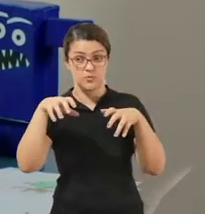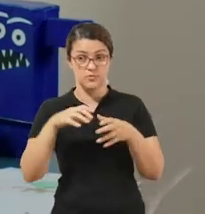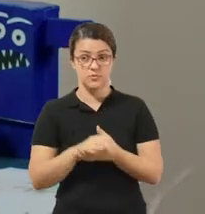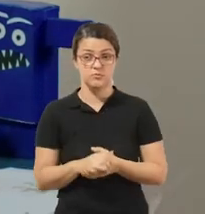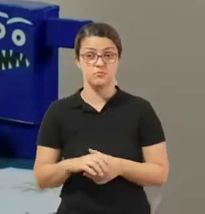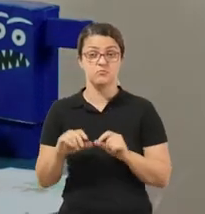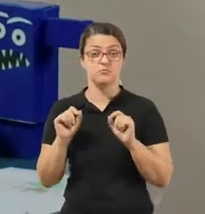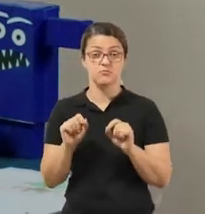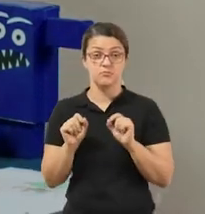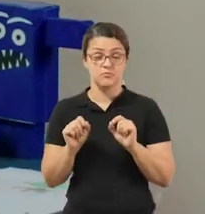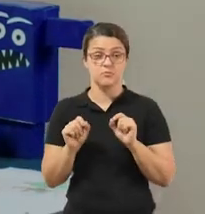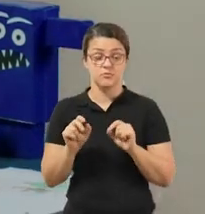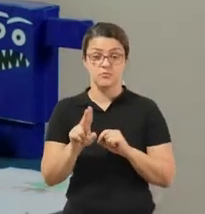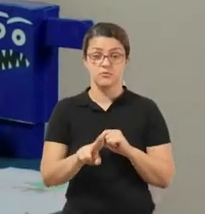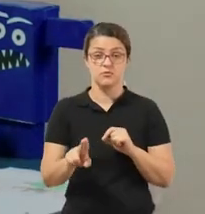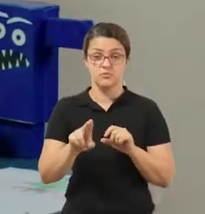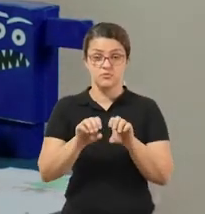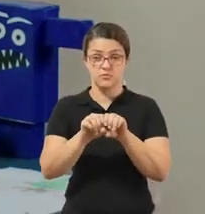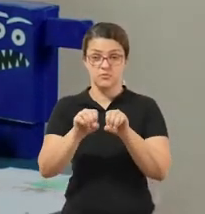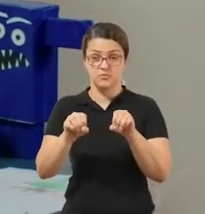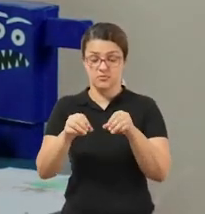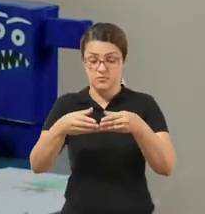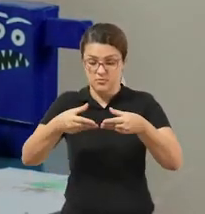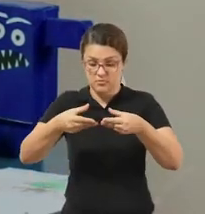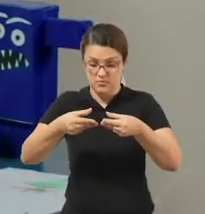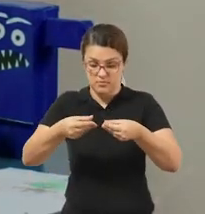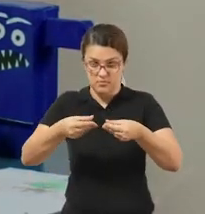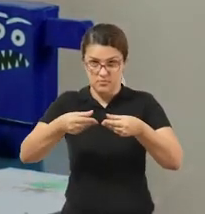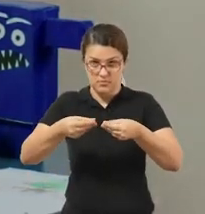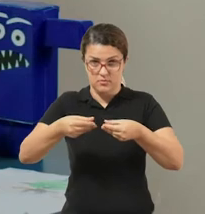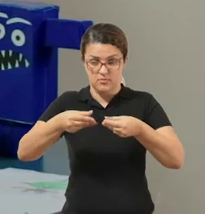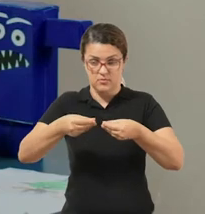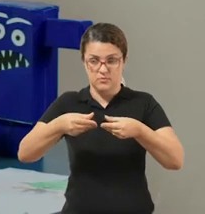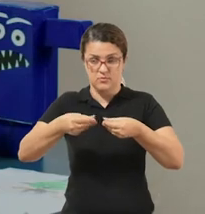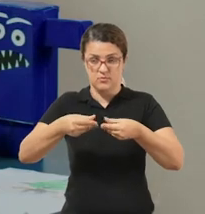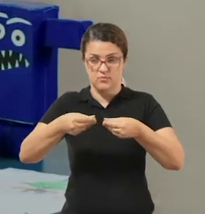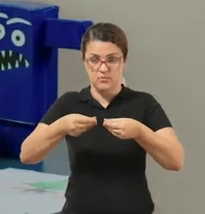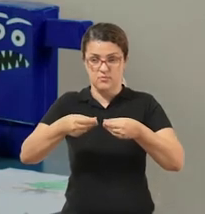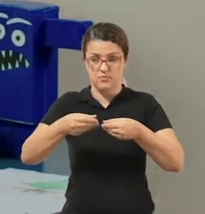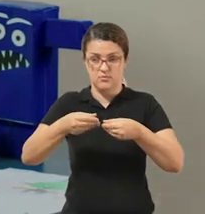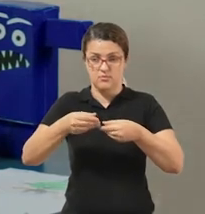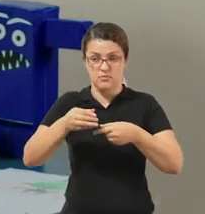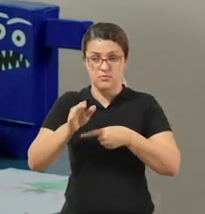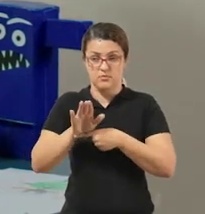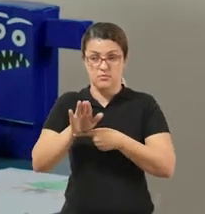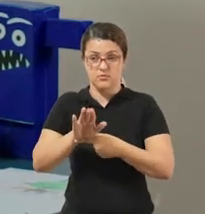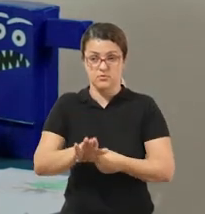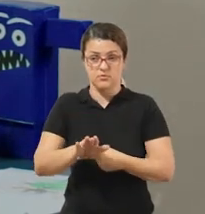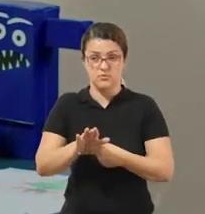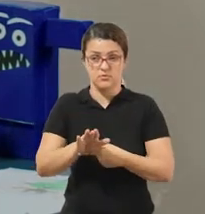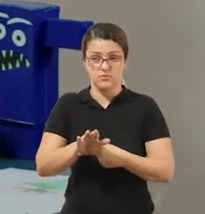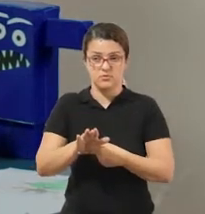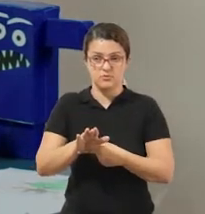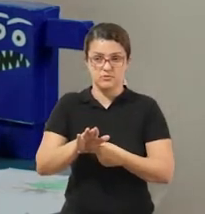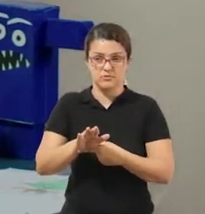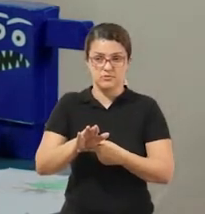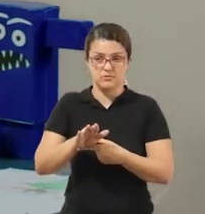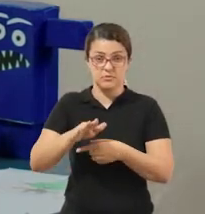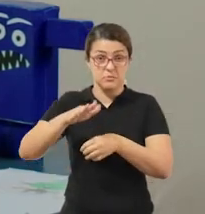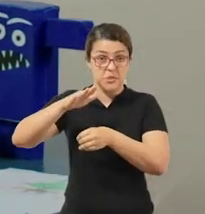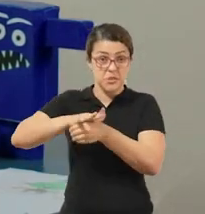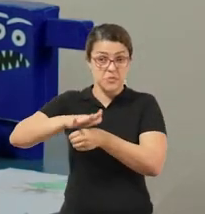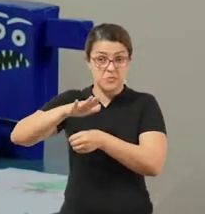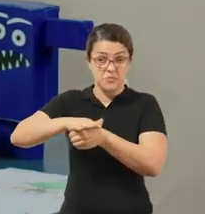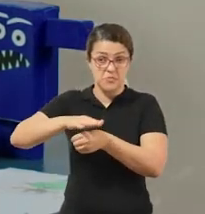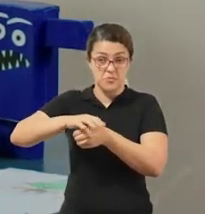vocês vão precisar do rolinho? Apertem o rolinho com a ajuda de uma tampinha.